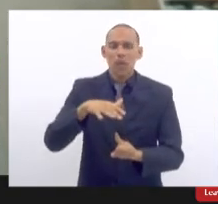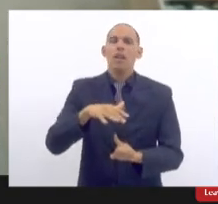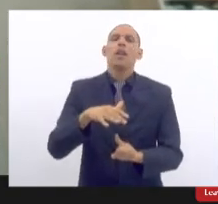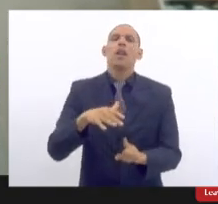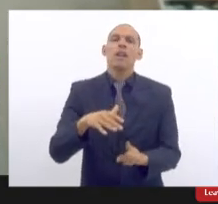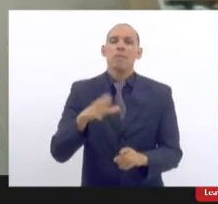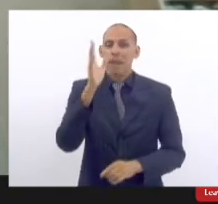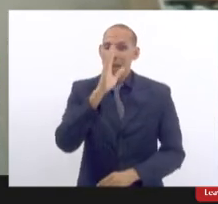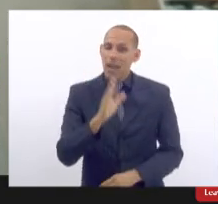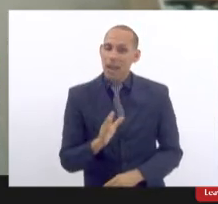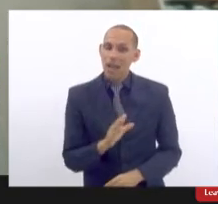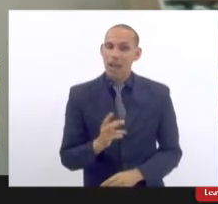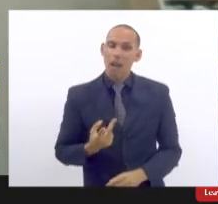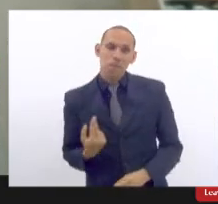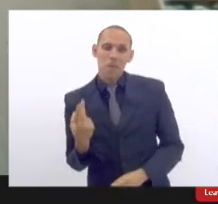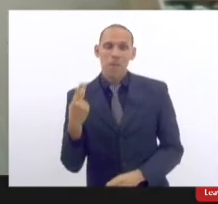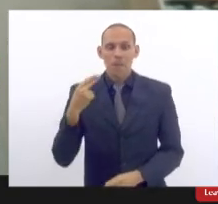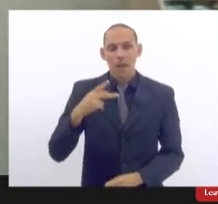Plástica